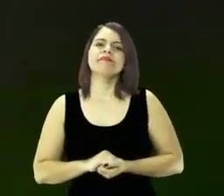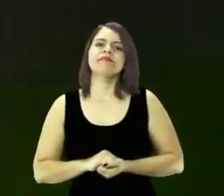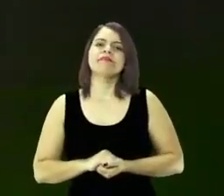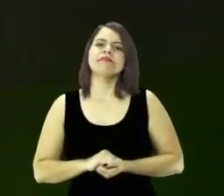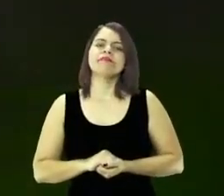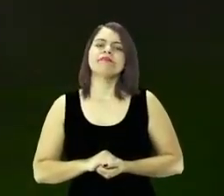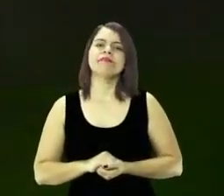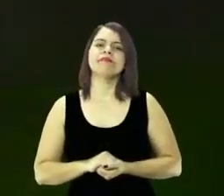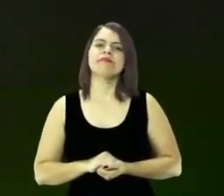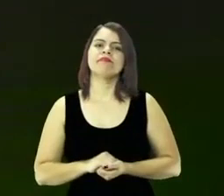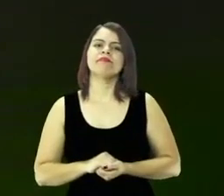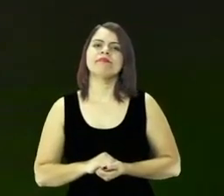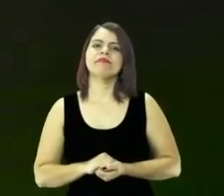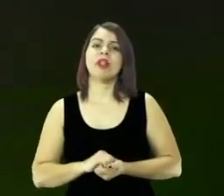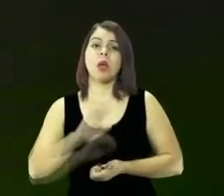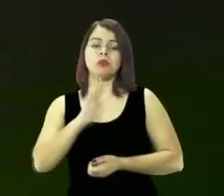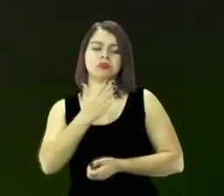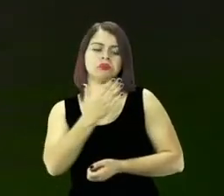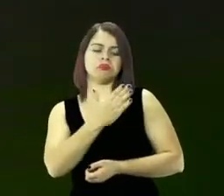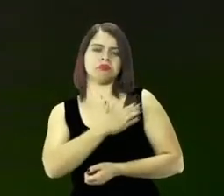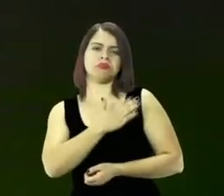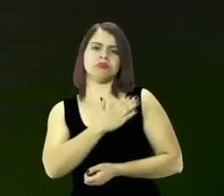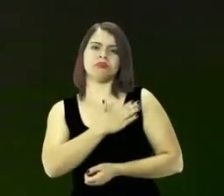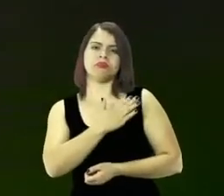feche um pouquinho seus olhos põe a mão no seu coração